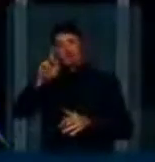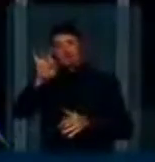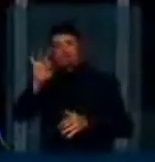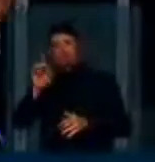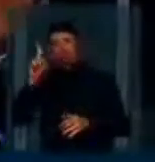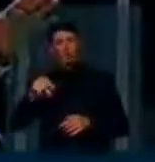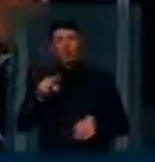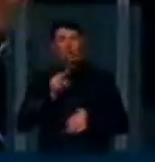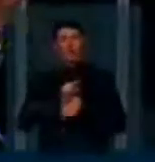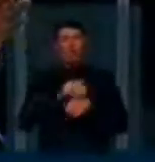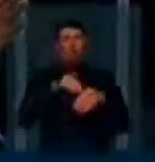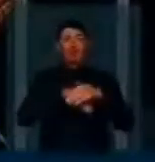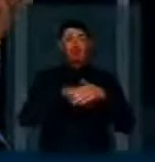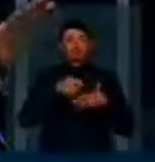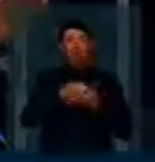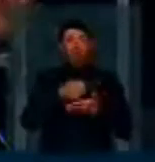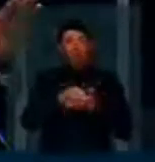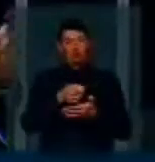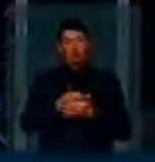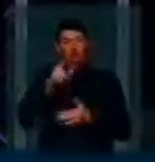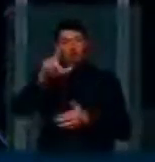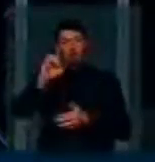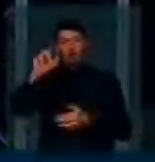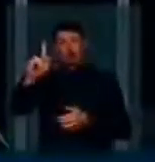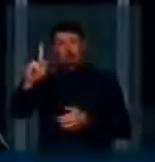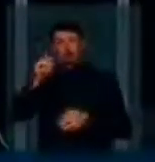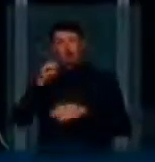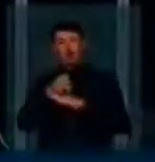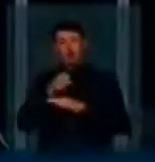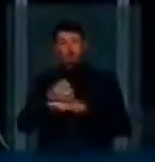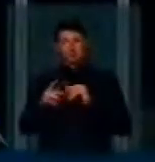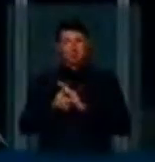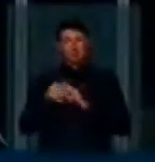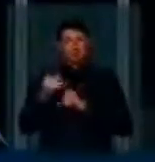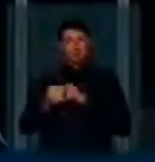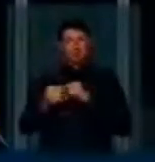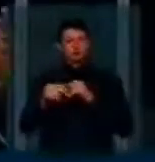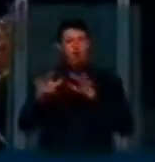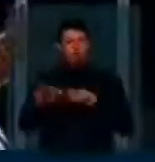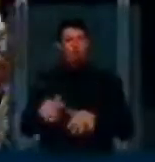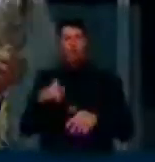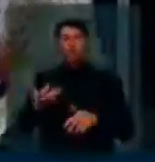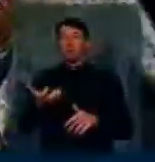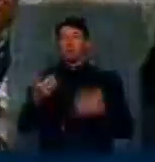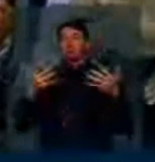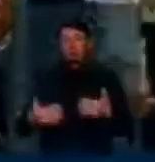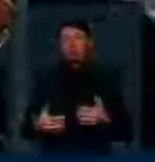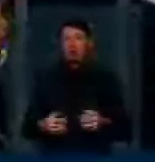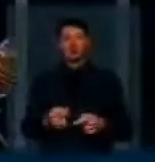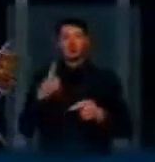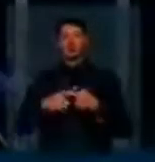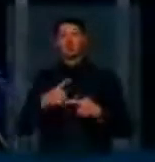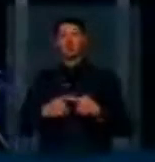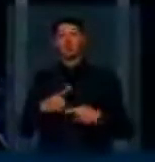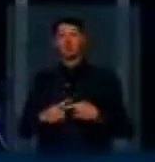armazenamento obrigatório de logs de acesso a aplicativos. Eu quero, antes de mais nada, explicar as razões pelas quais eu